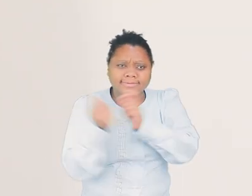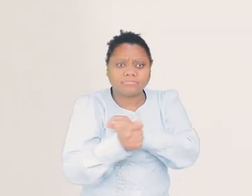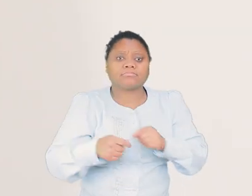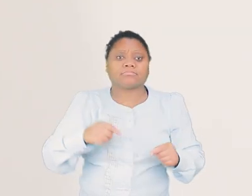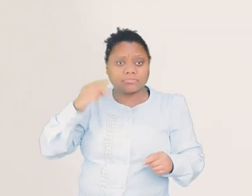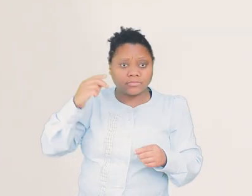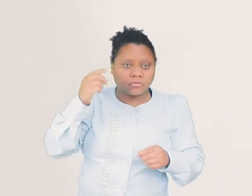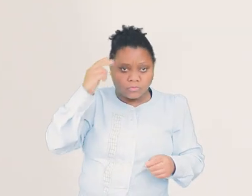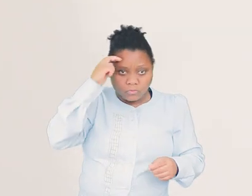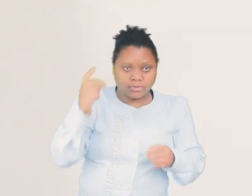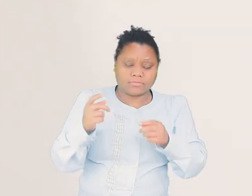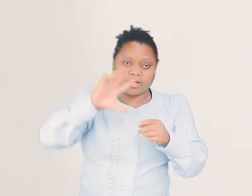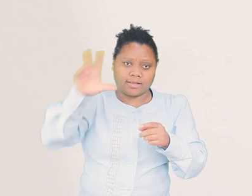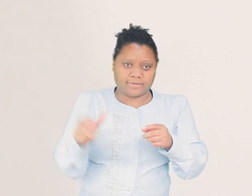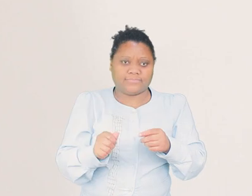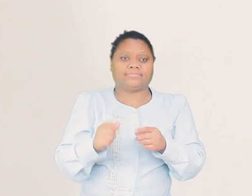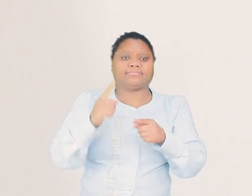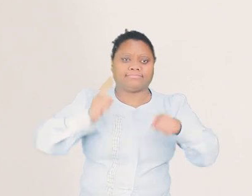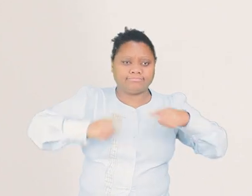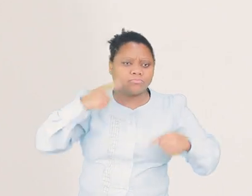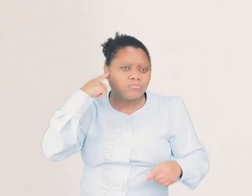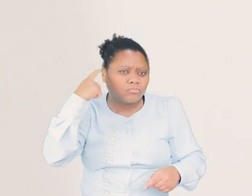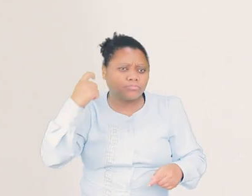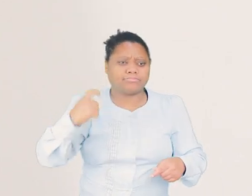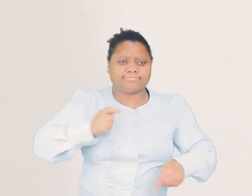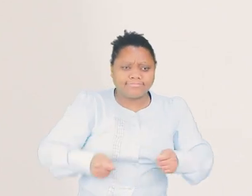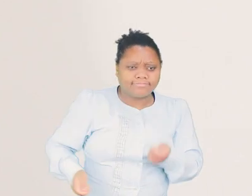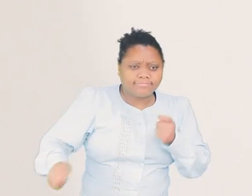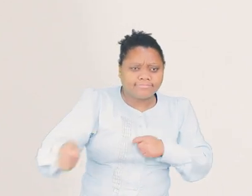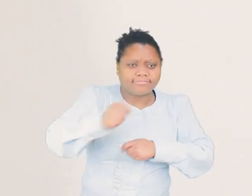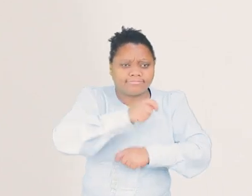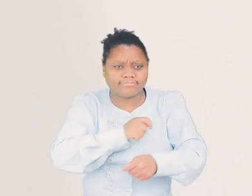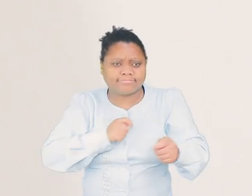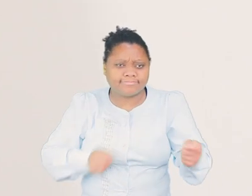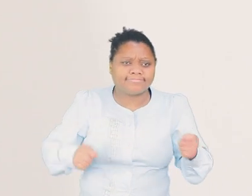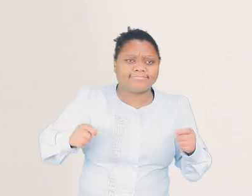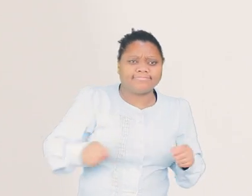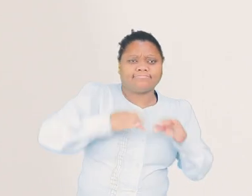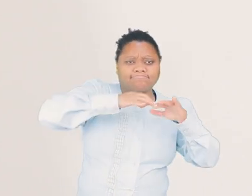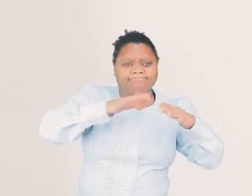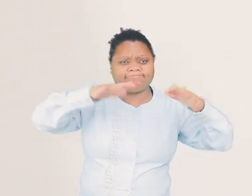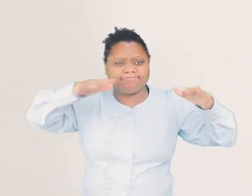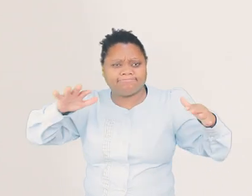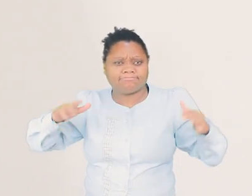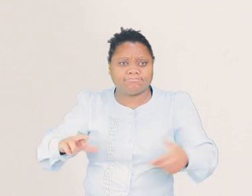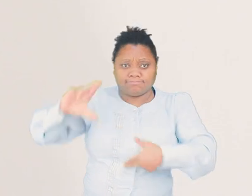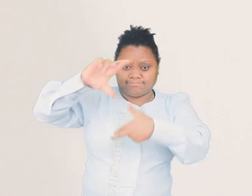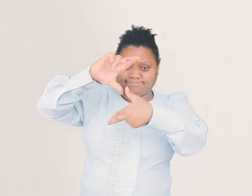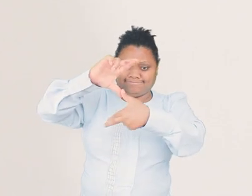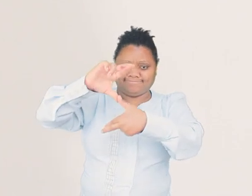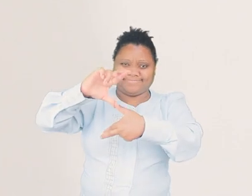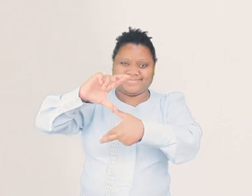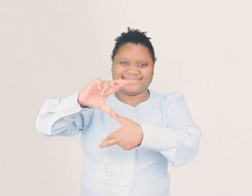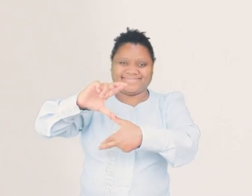lá estavam com a cultura de batuques africanos, surge essa sonoridade, que nos leva rapidinho para os